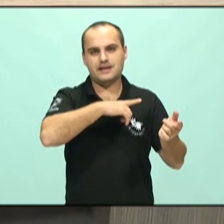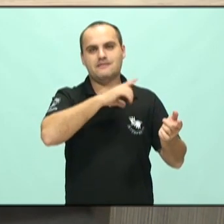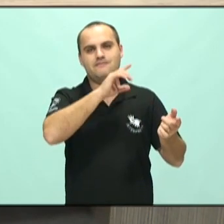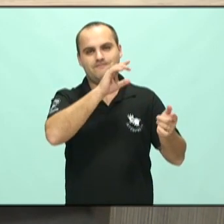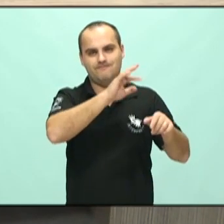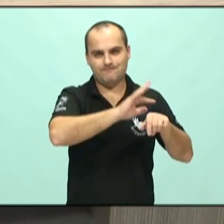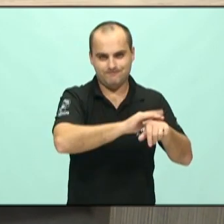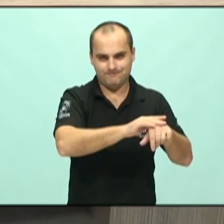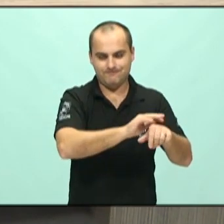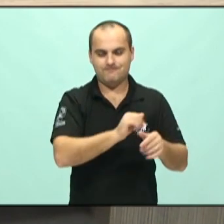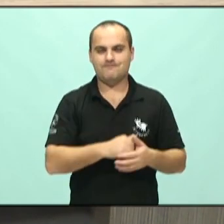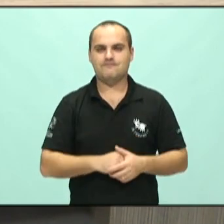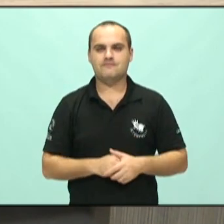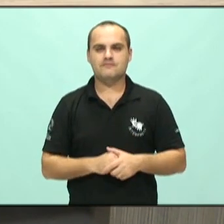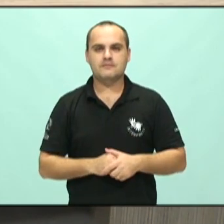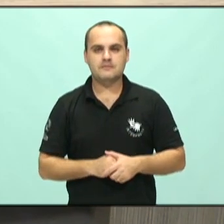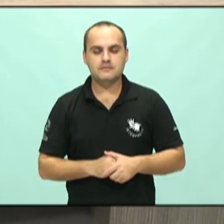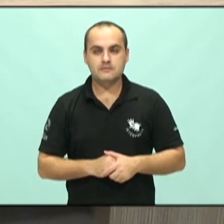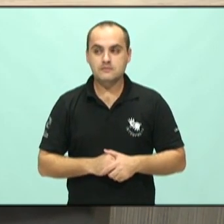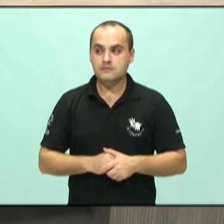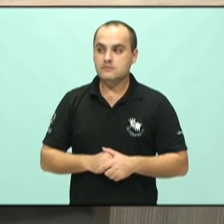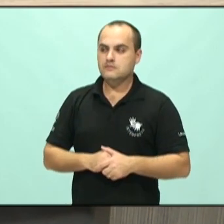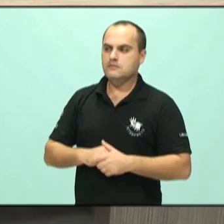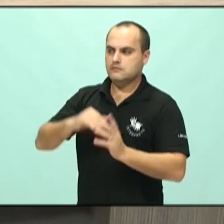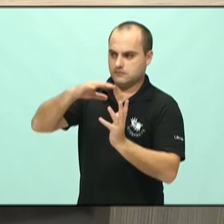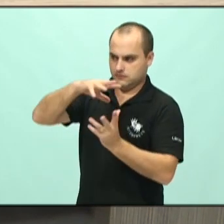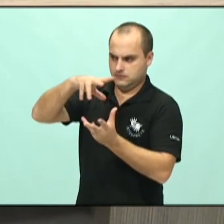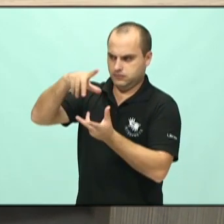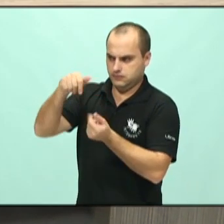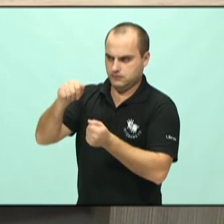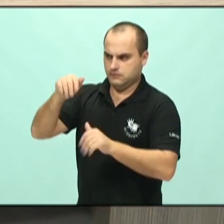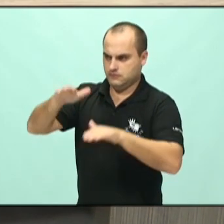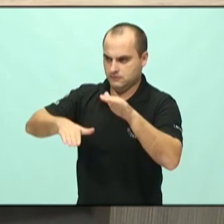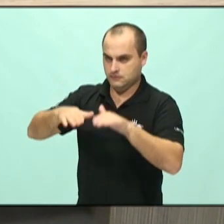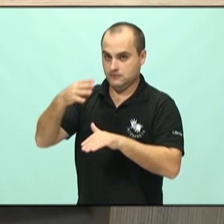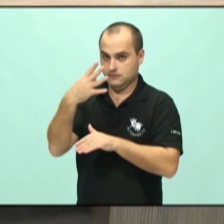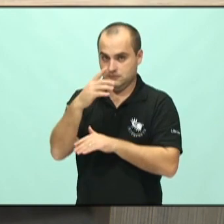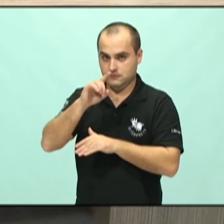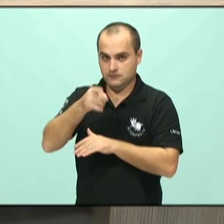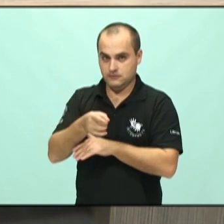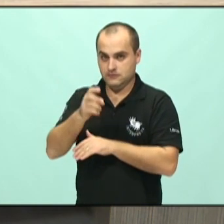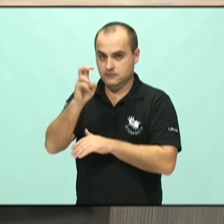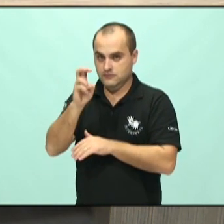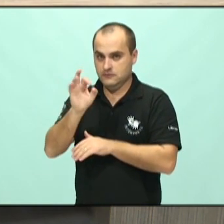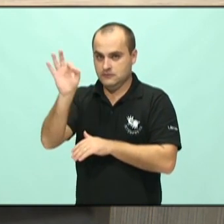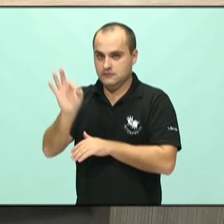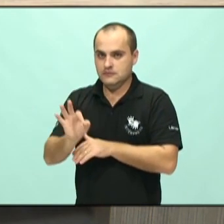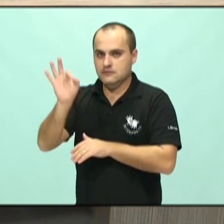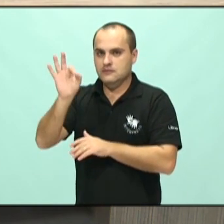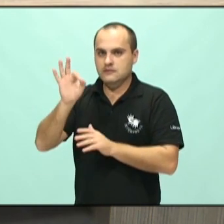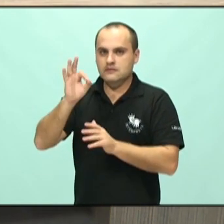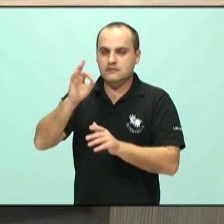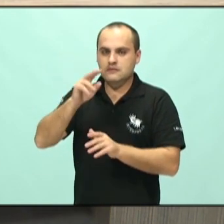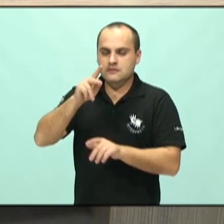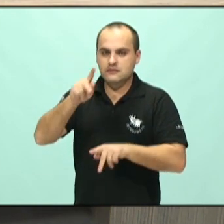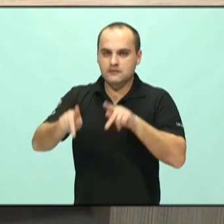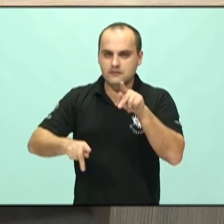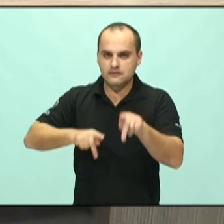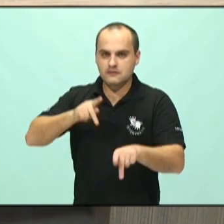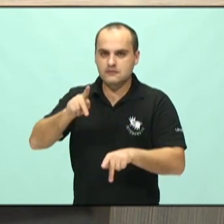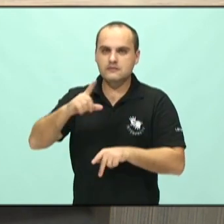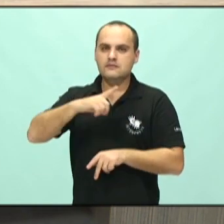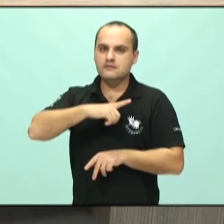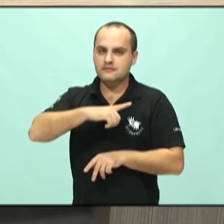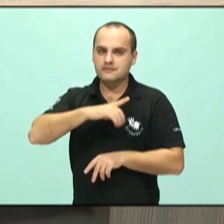4,5% da população acometida pela doença, com o